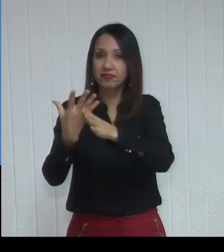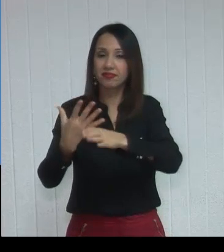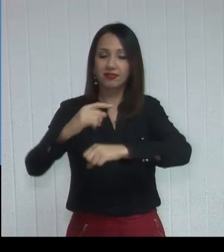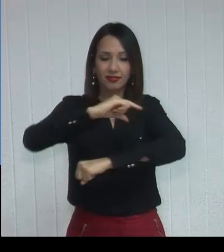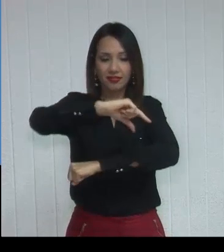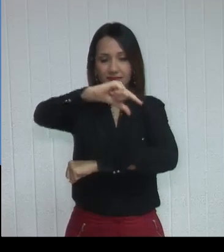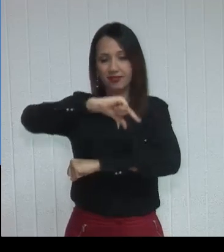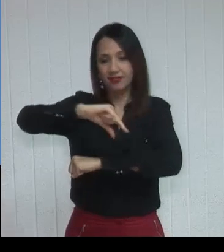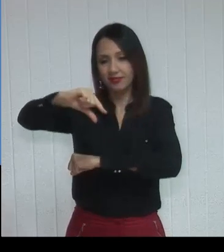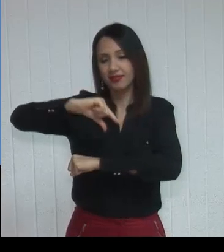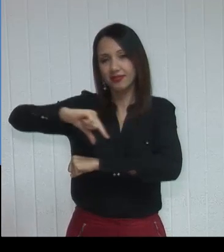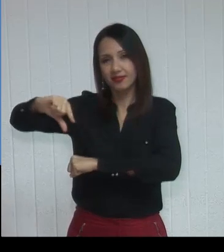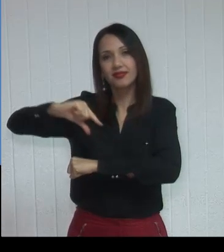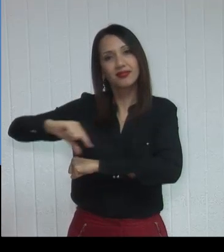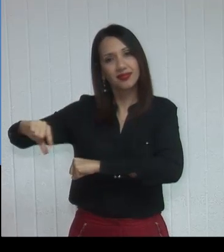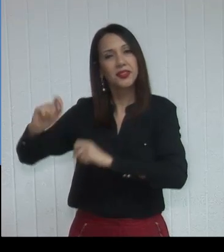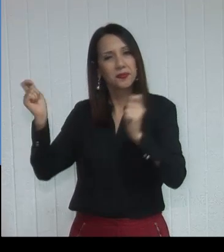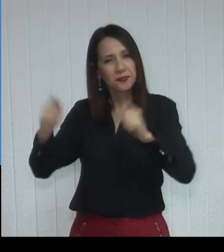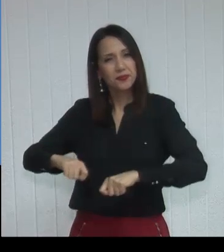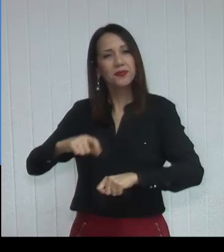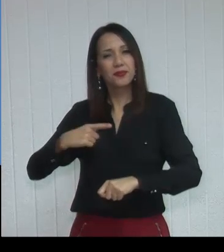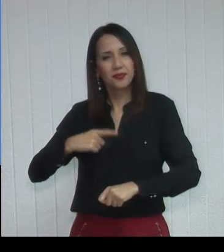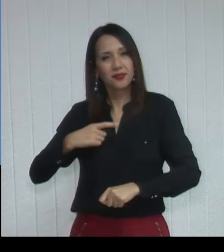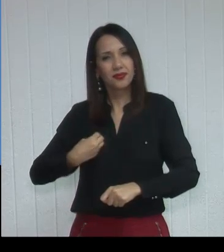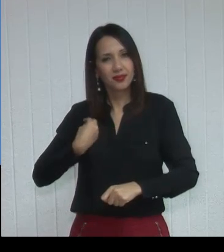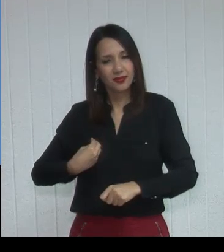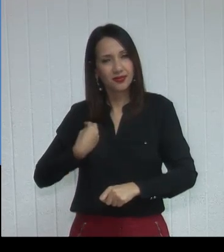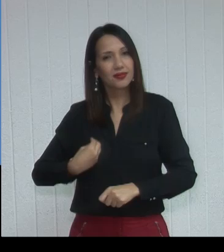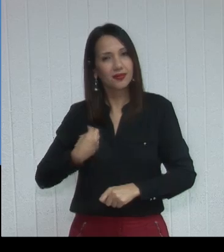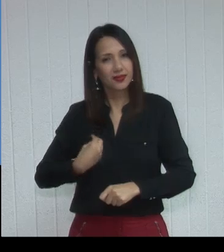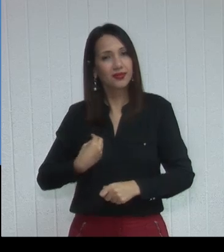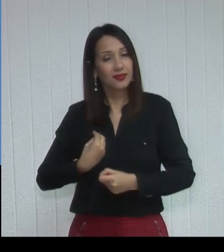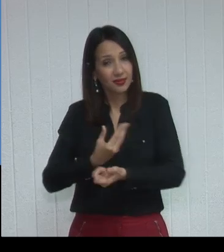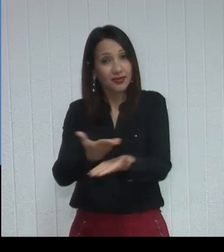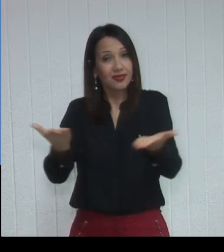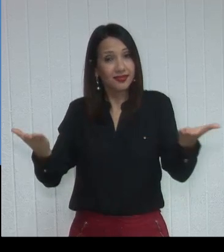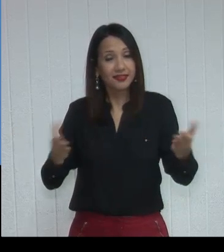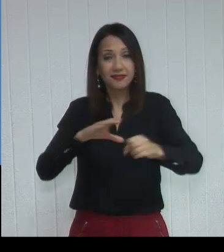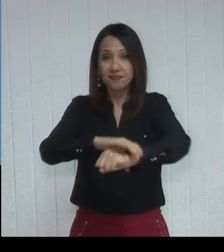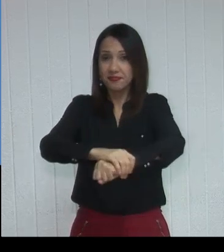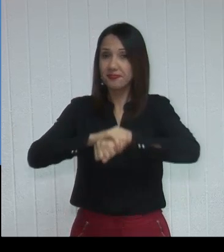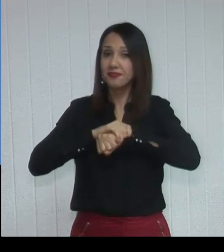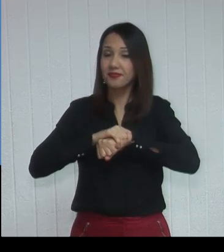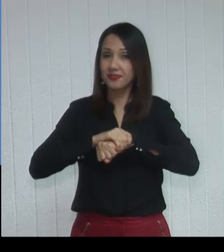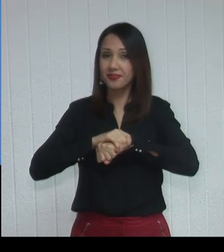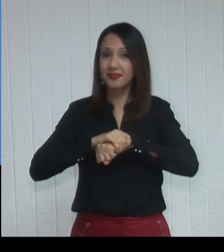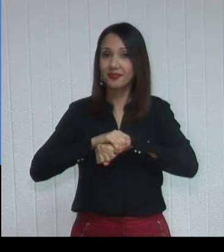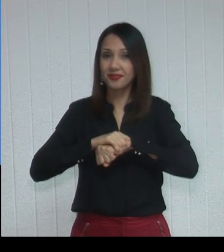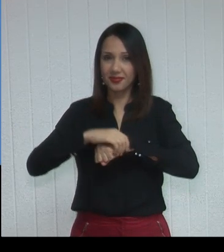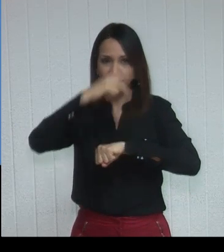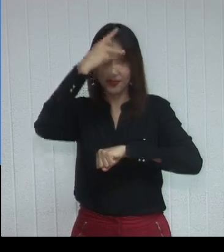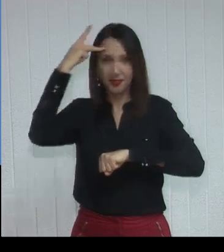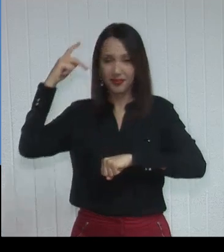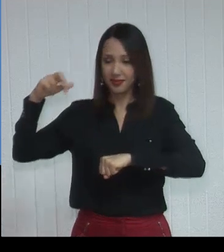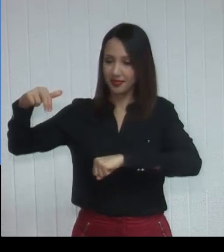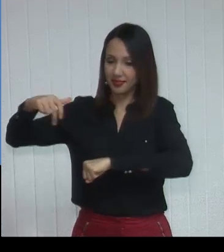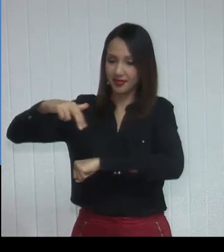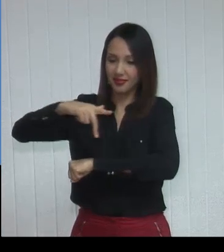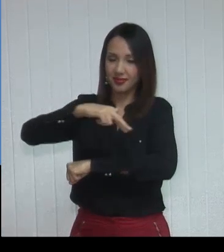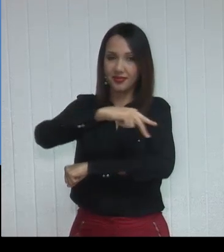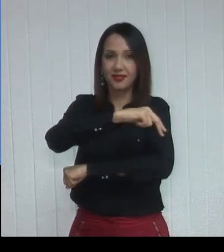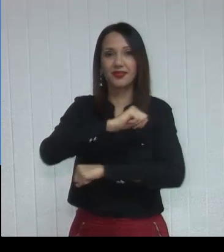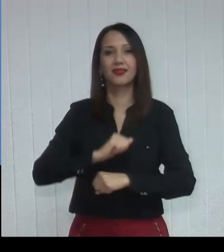quanto antes atendidos para que possa viabilizar mais segurança para o pedestre da nossa cidade.